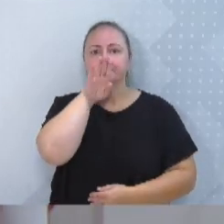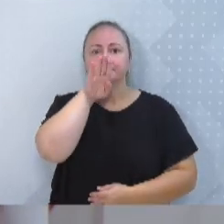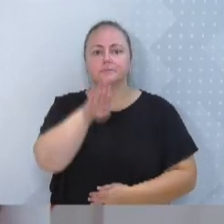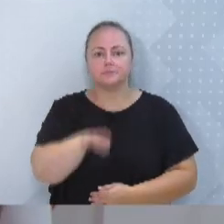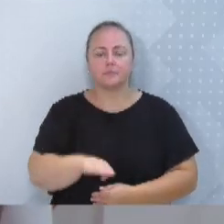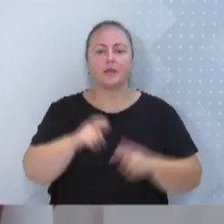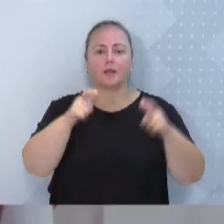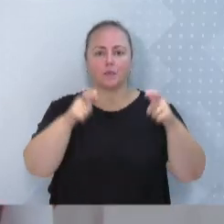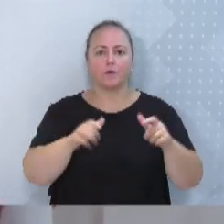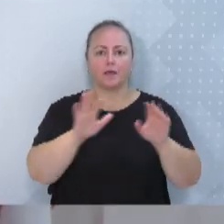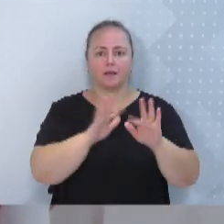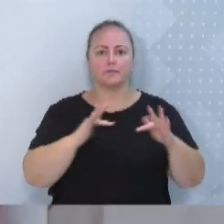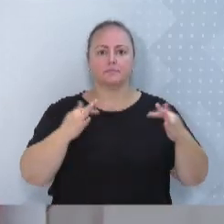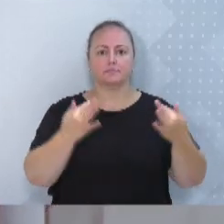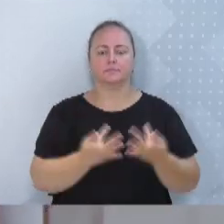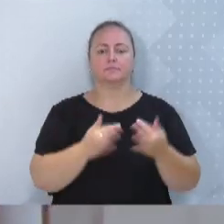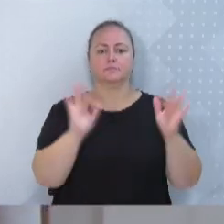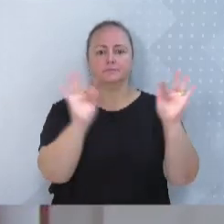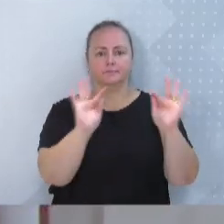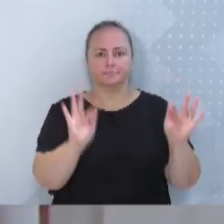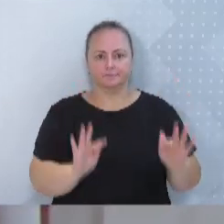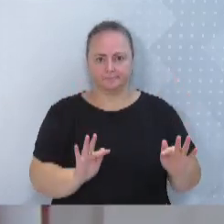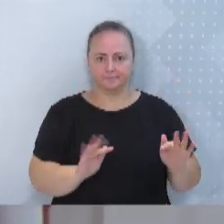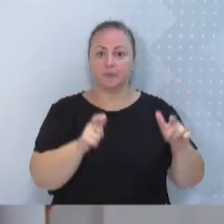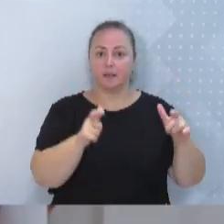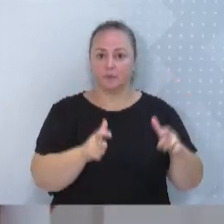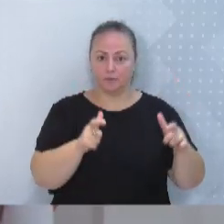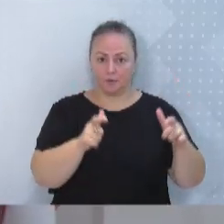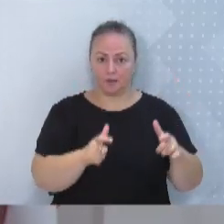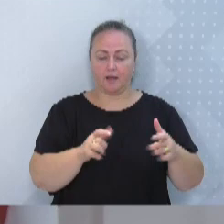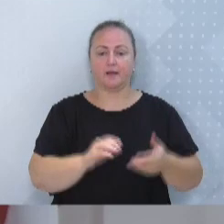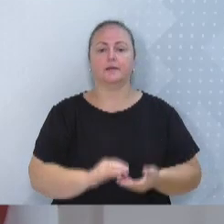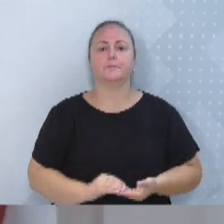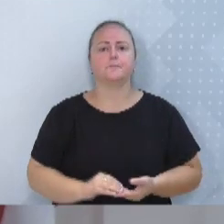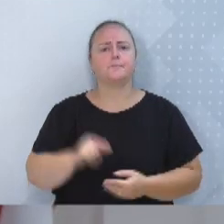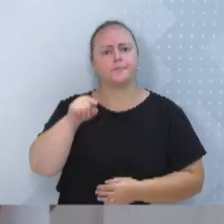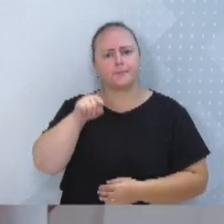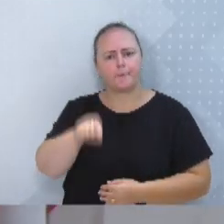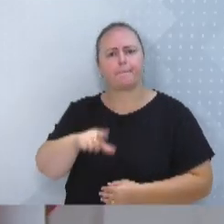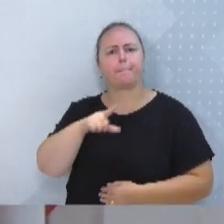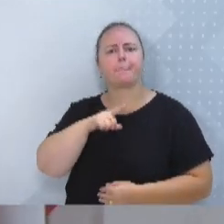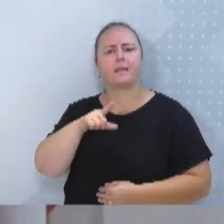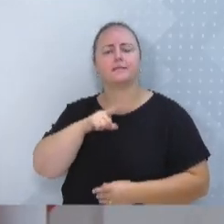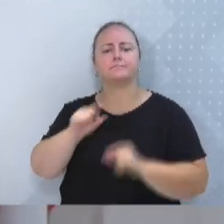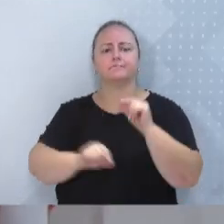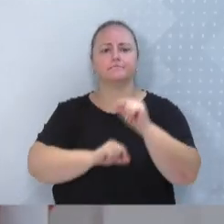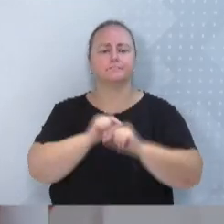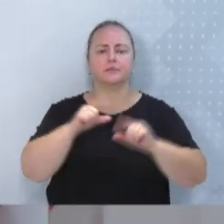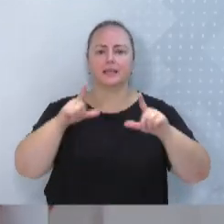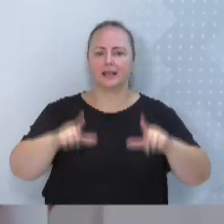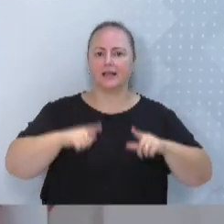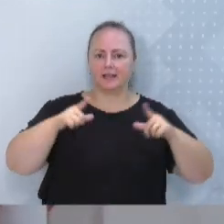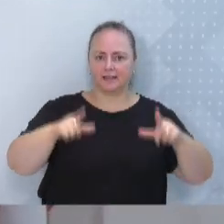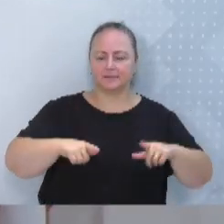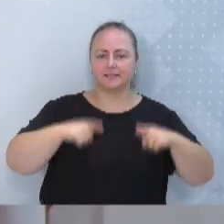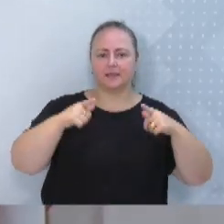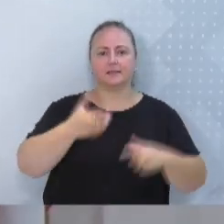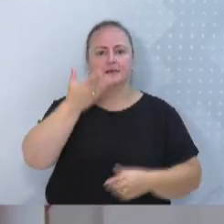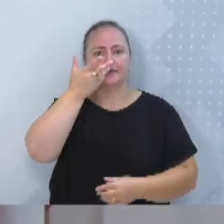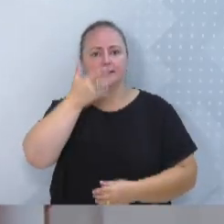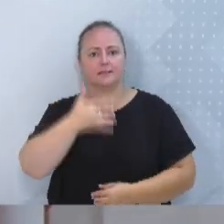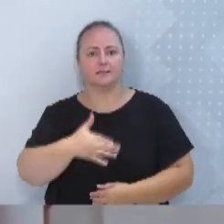Feliz, na Itopá Vazinha, onde essa OSC oferta atividades de lazer para crianças e adolescentes.